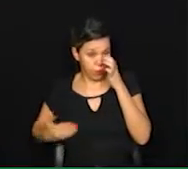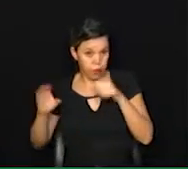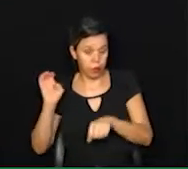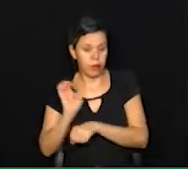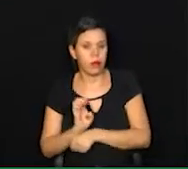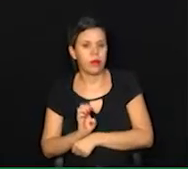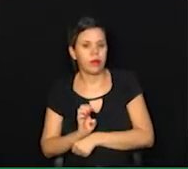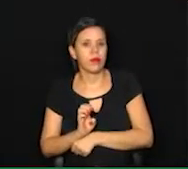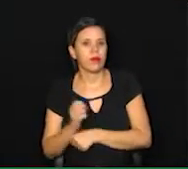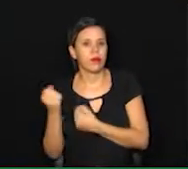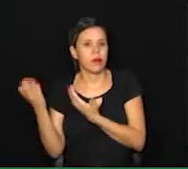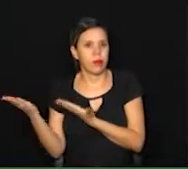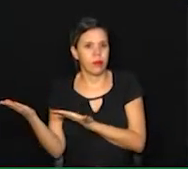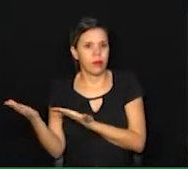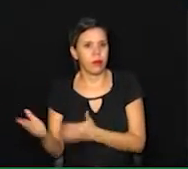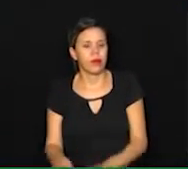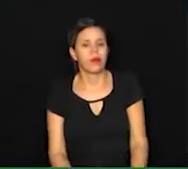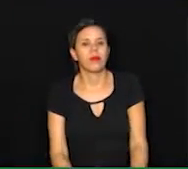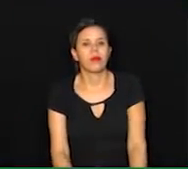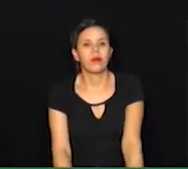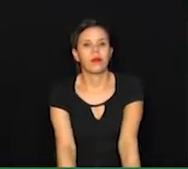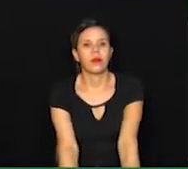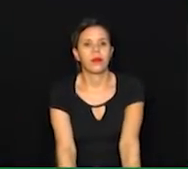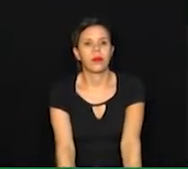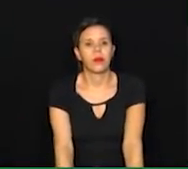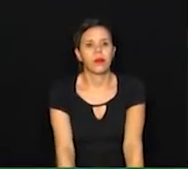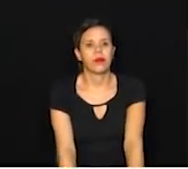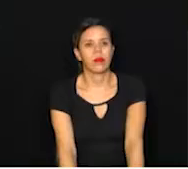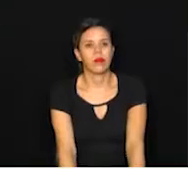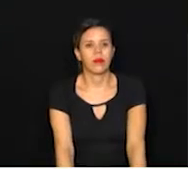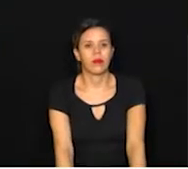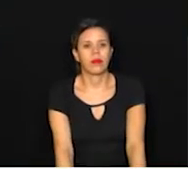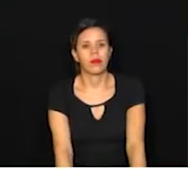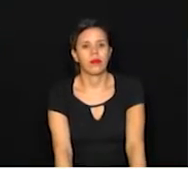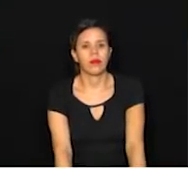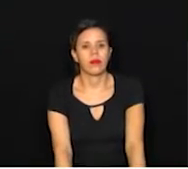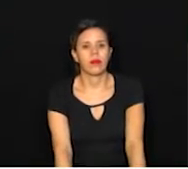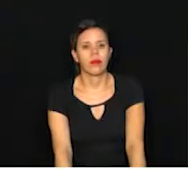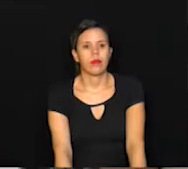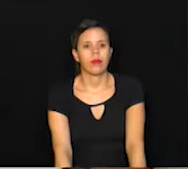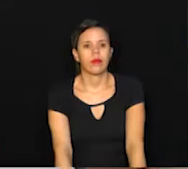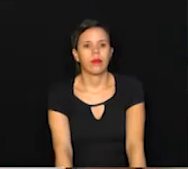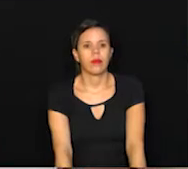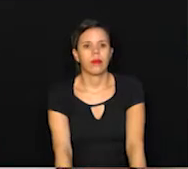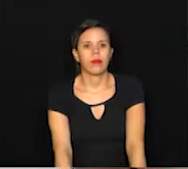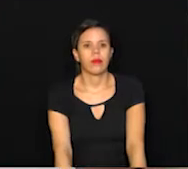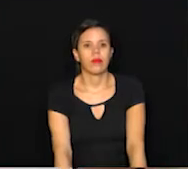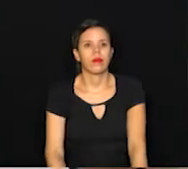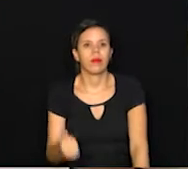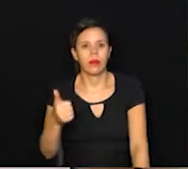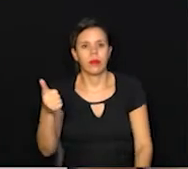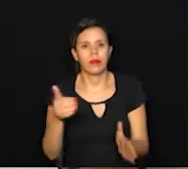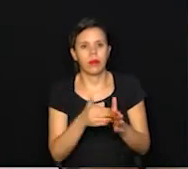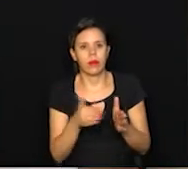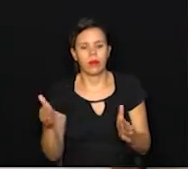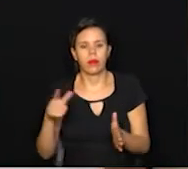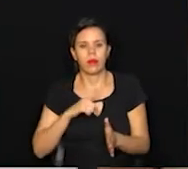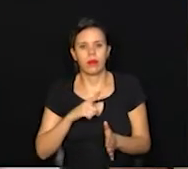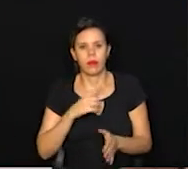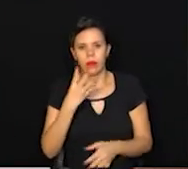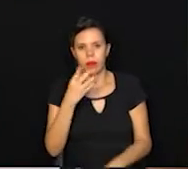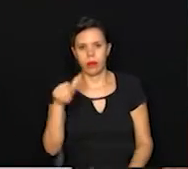vacinajá.educação.sp.gov.br. Nesta primeira etapa, quem tem